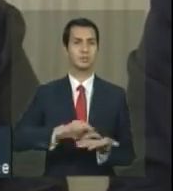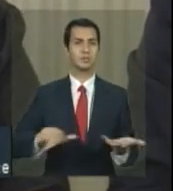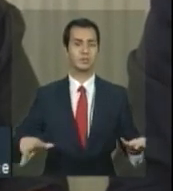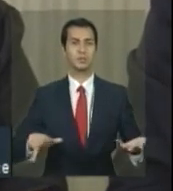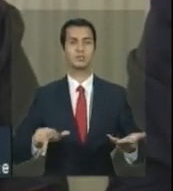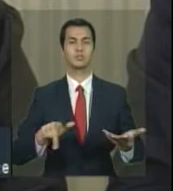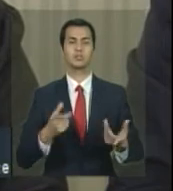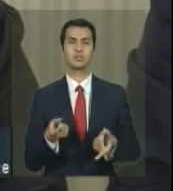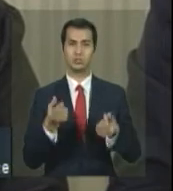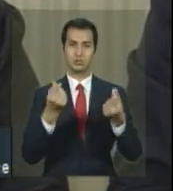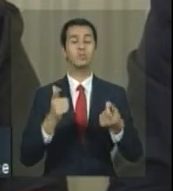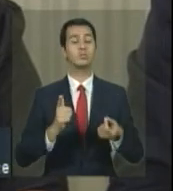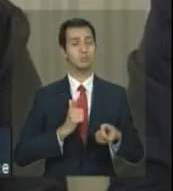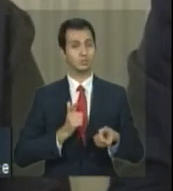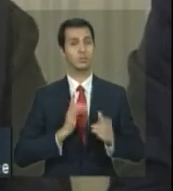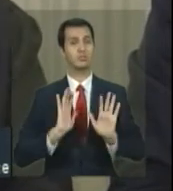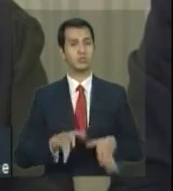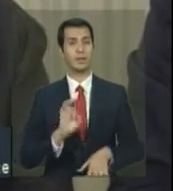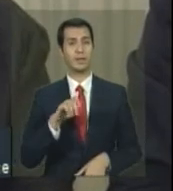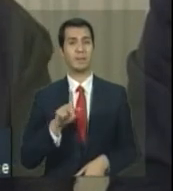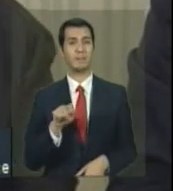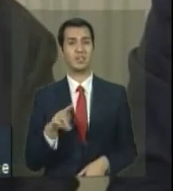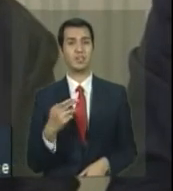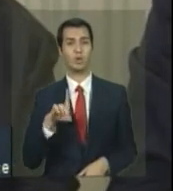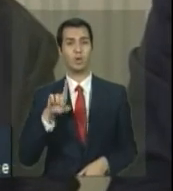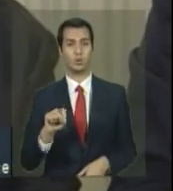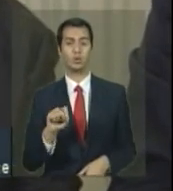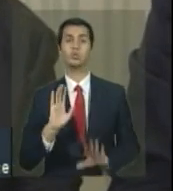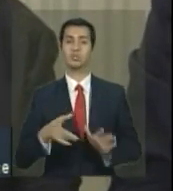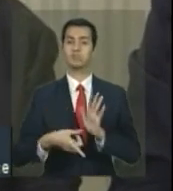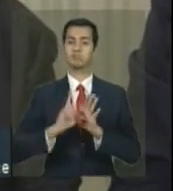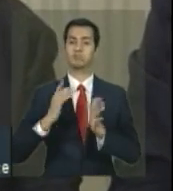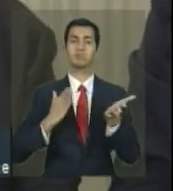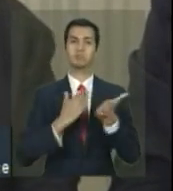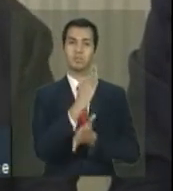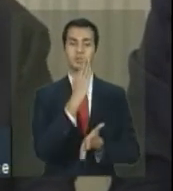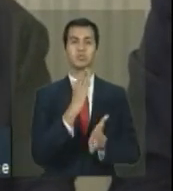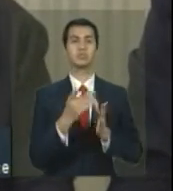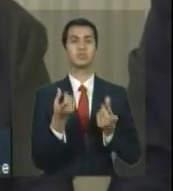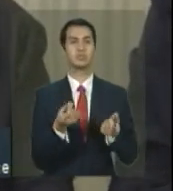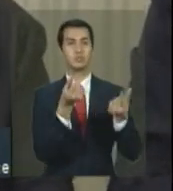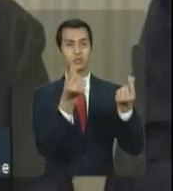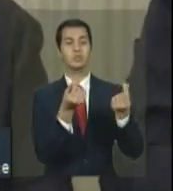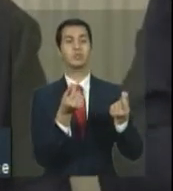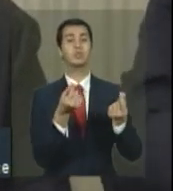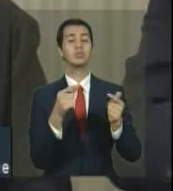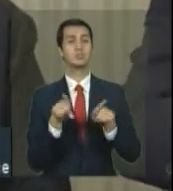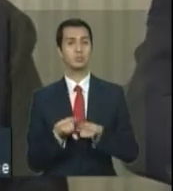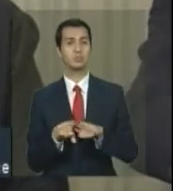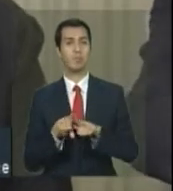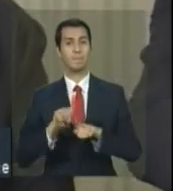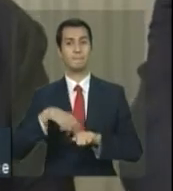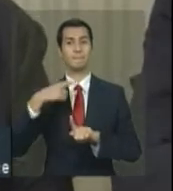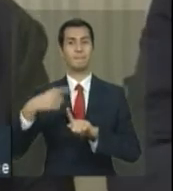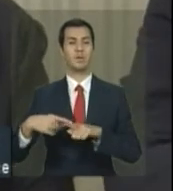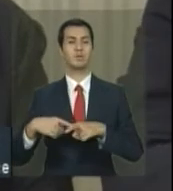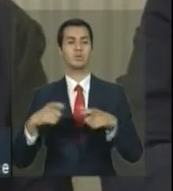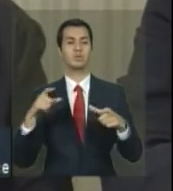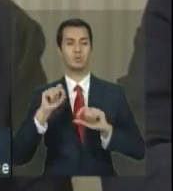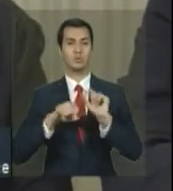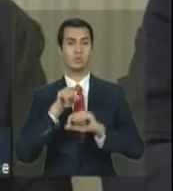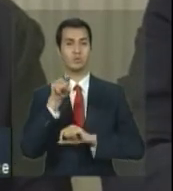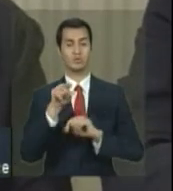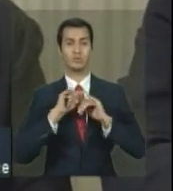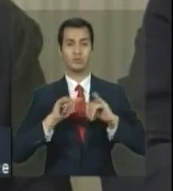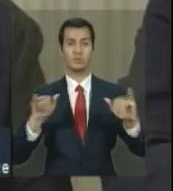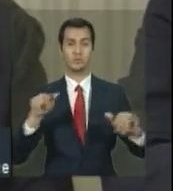sendo empenhados, eles foram aprovados recentemente, a maioria deles já foi empenhada, você está com informação, na